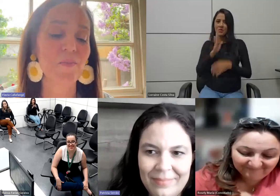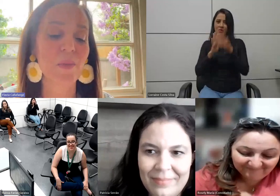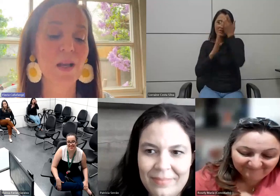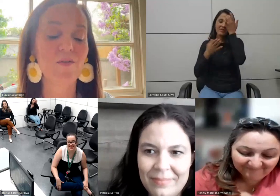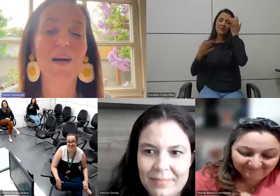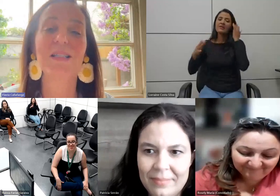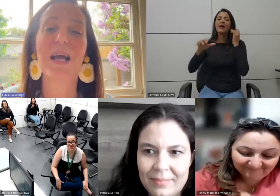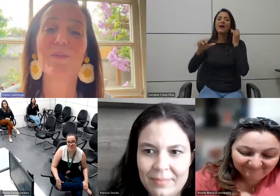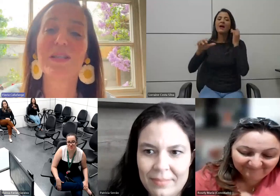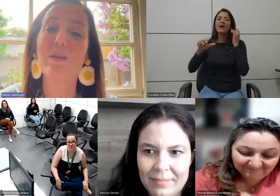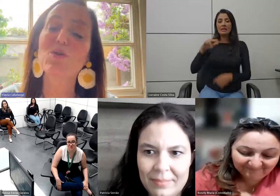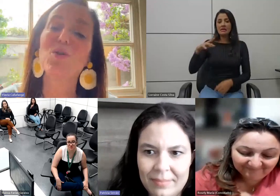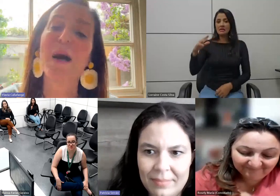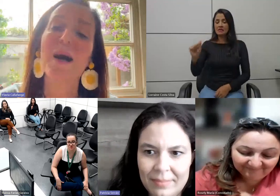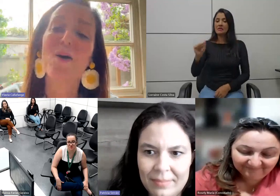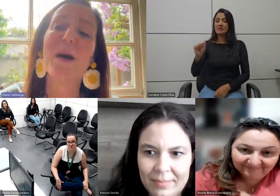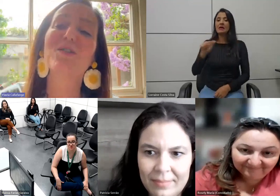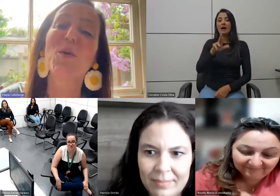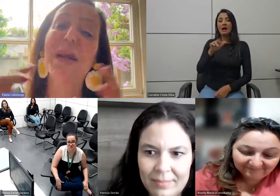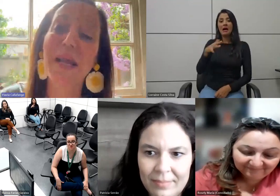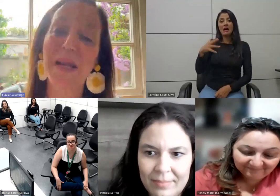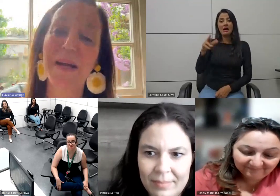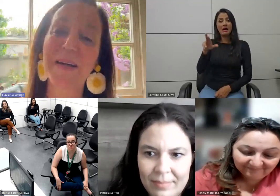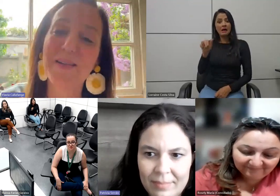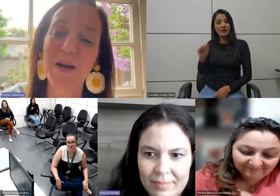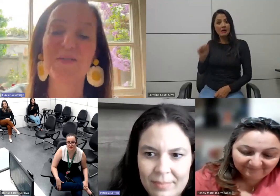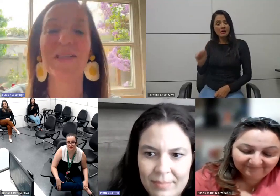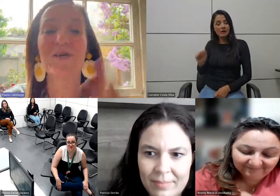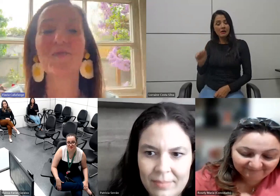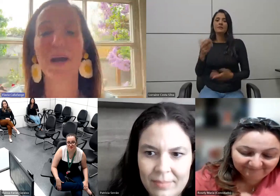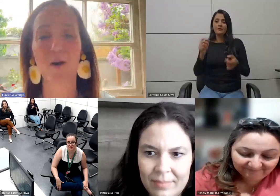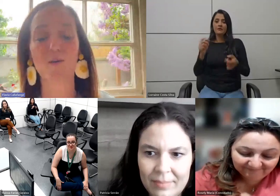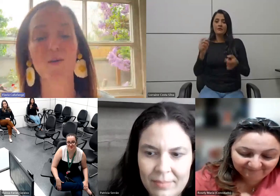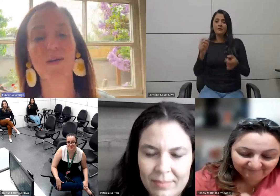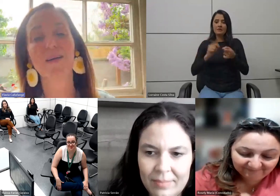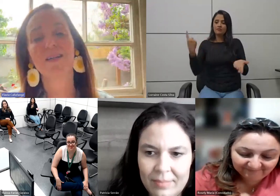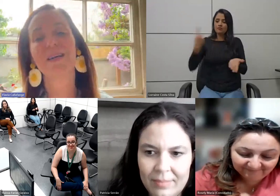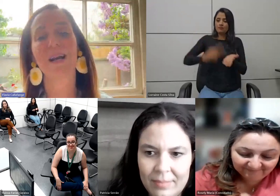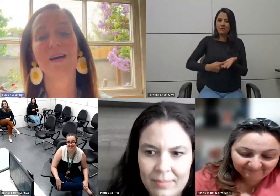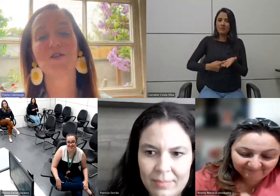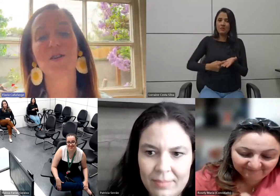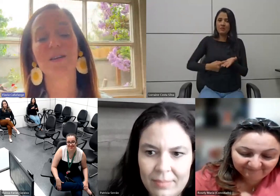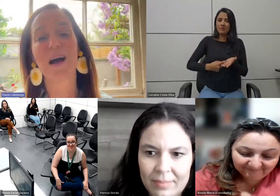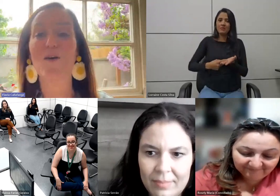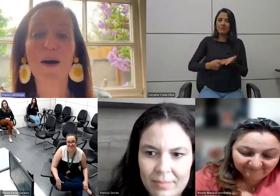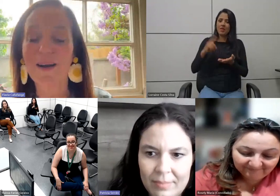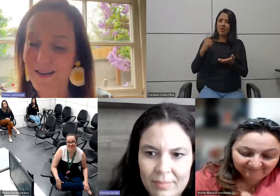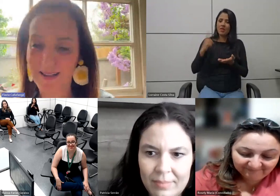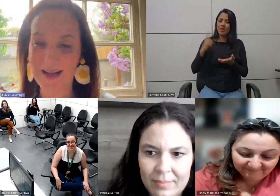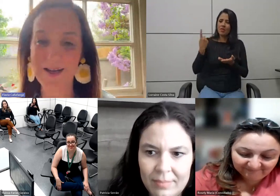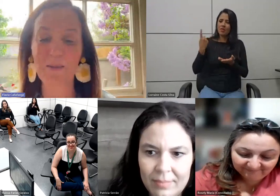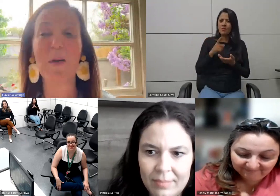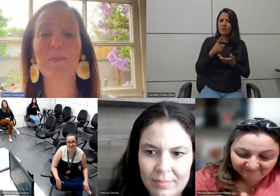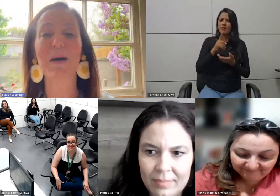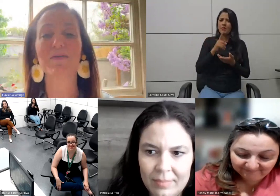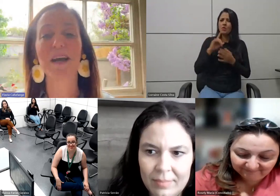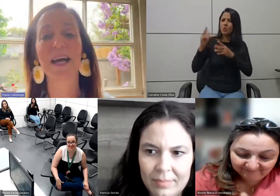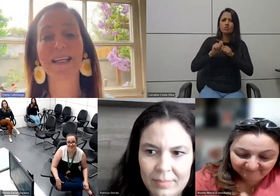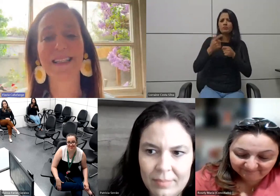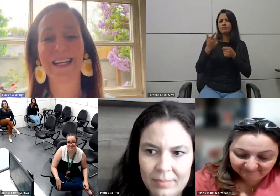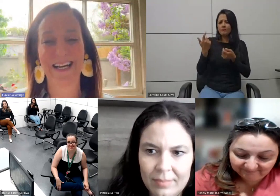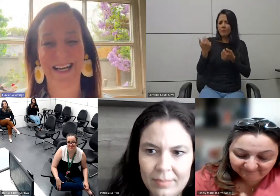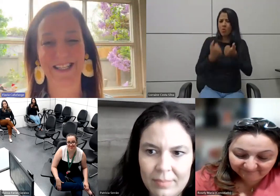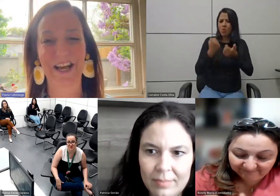rara fazemos temos uma mandorinha para fazer um verão grande agora uma